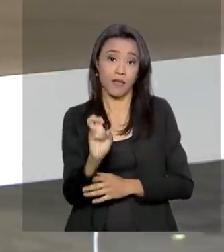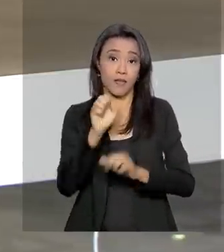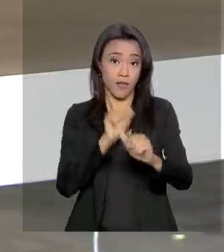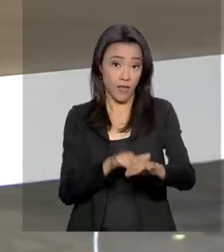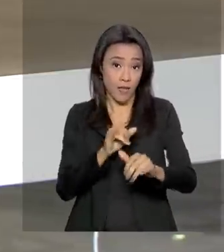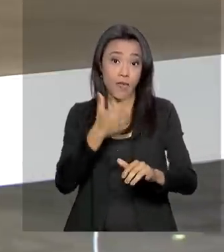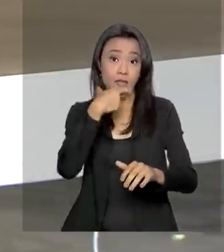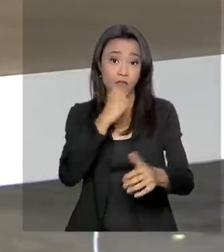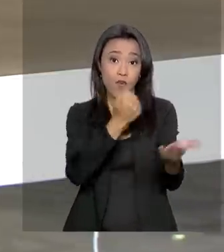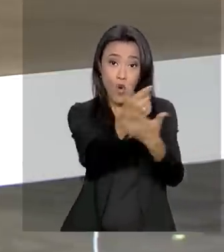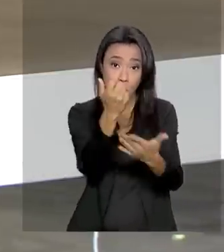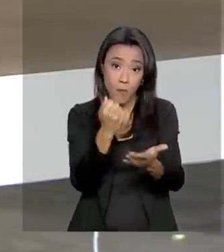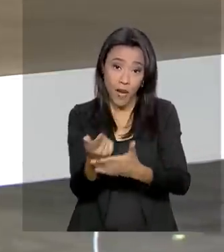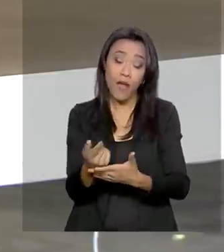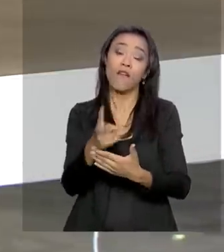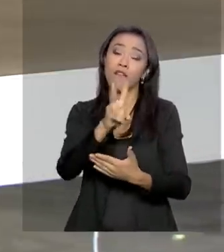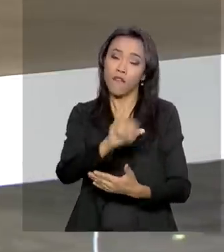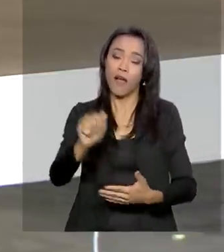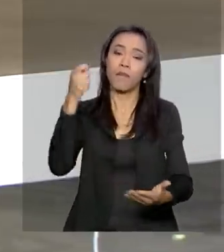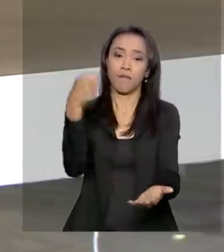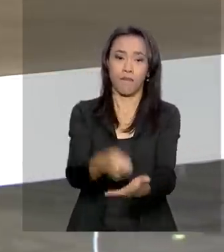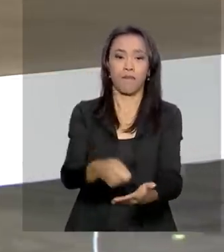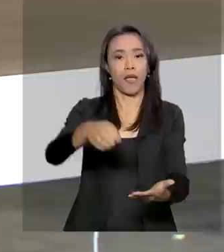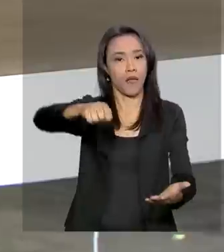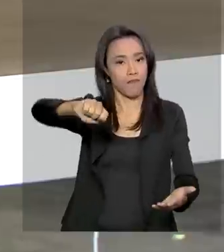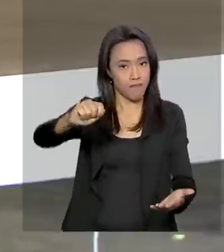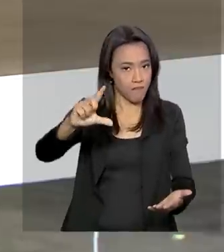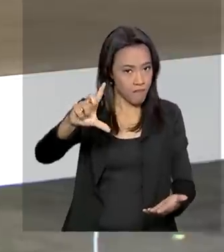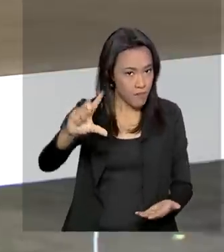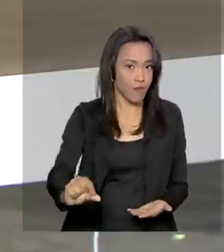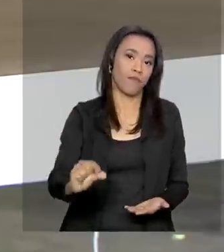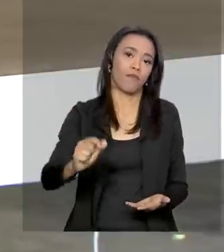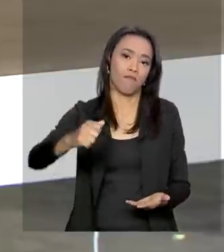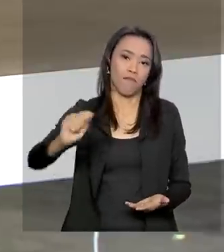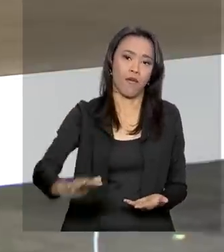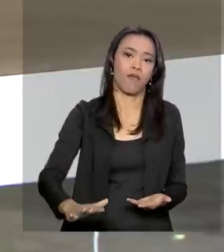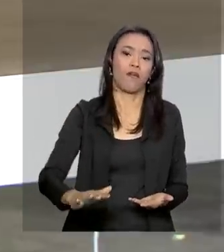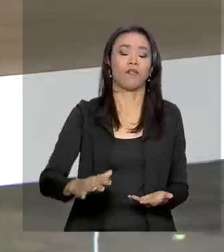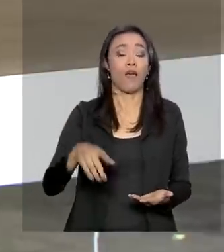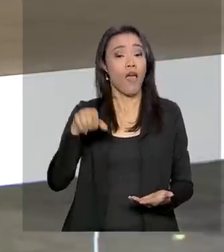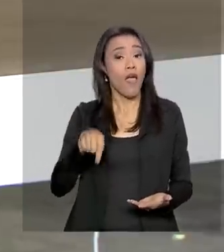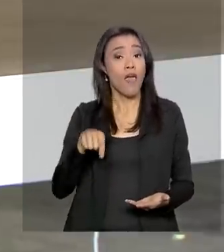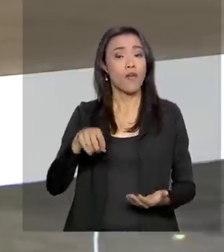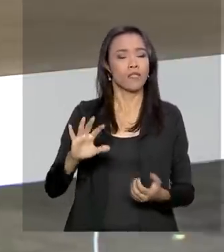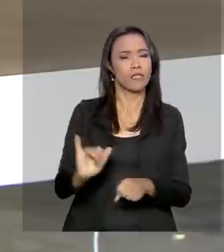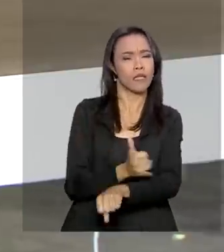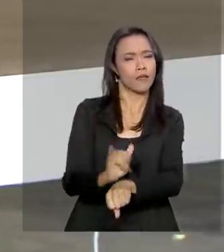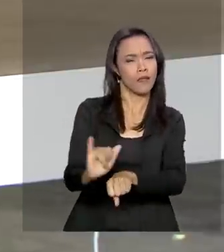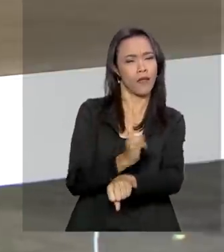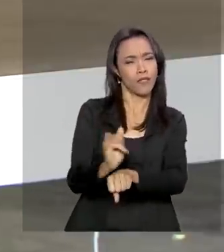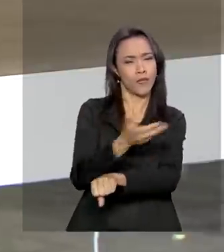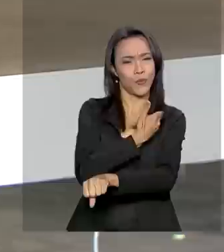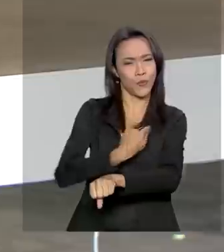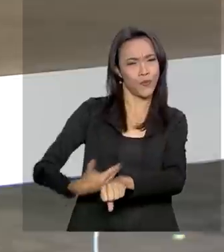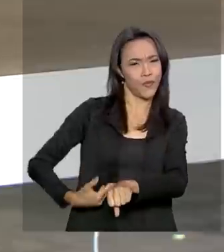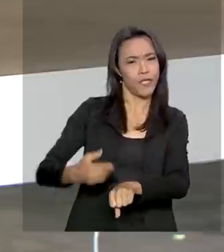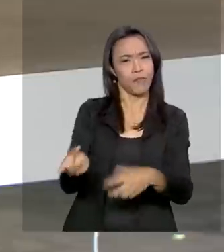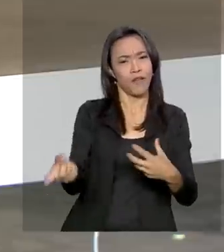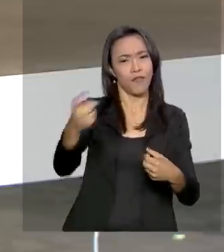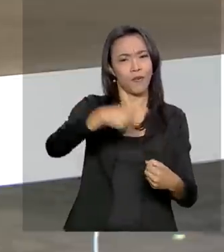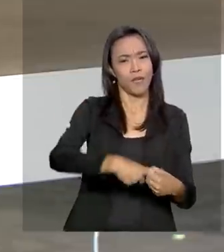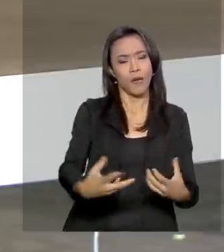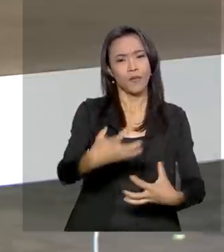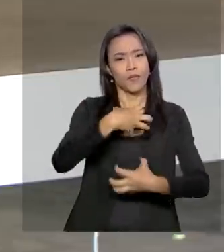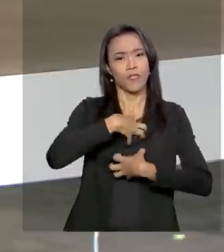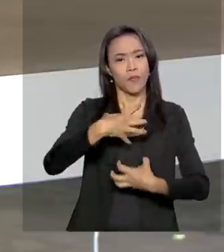às compras vai pagar mais barato. Segundo o governo federal, essa vai ser uma forma de resgatar o patriotismo, já que a gente tem aí